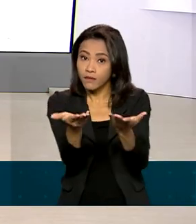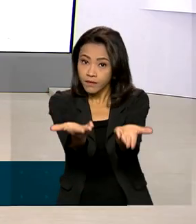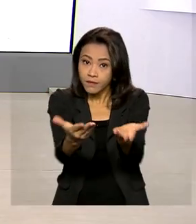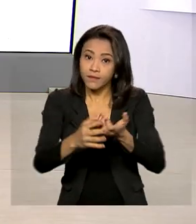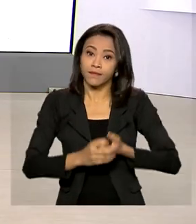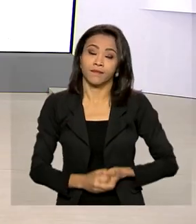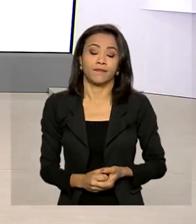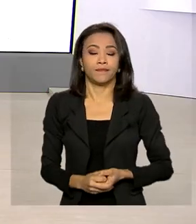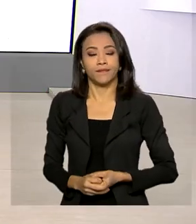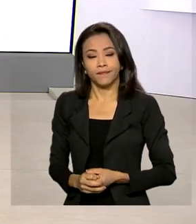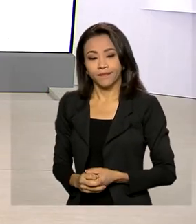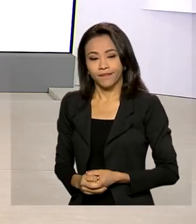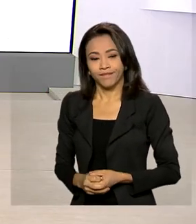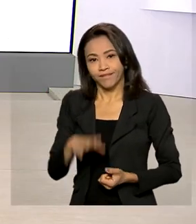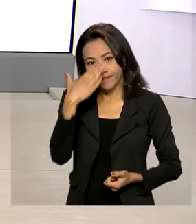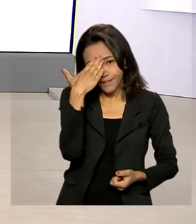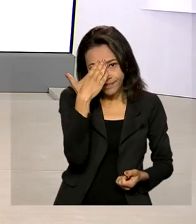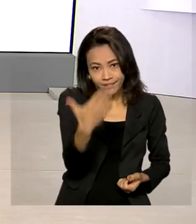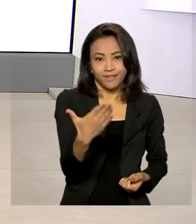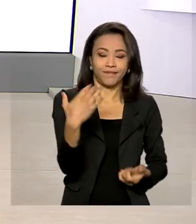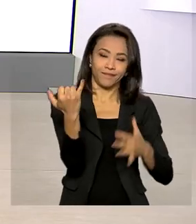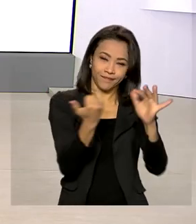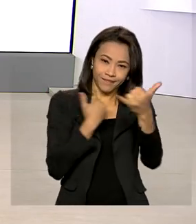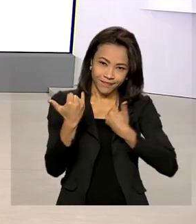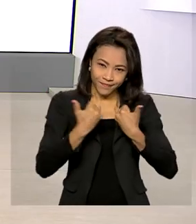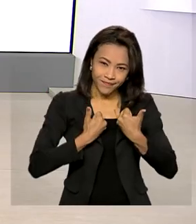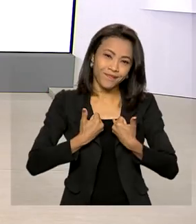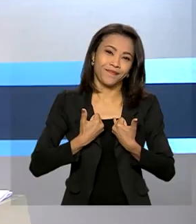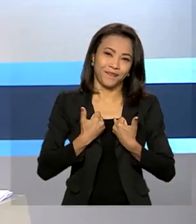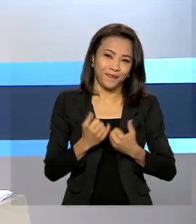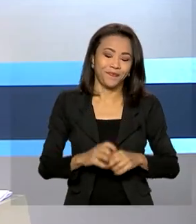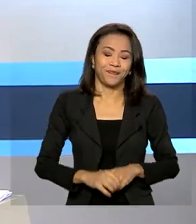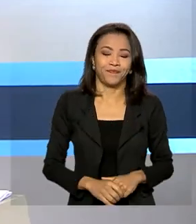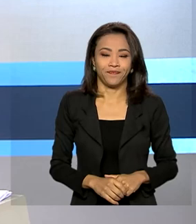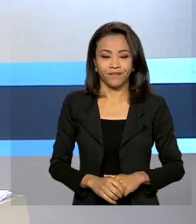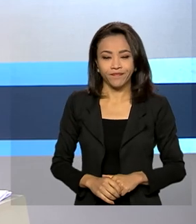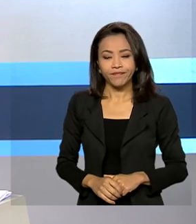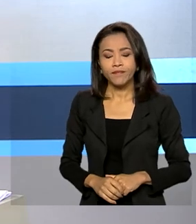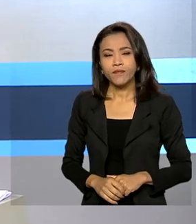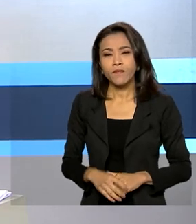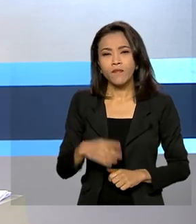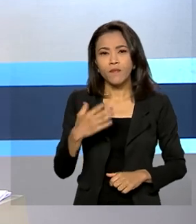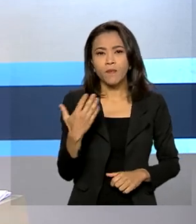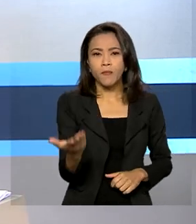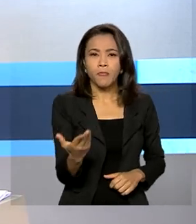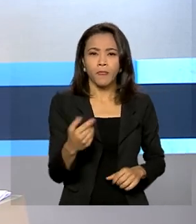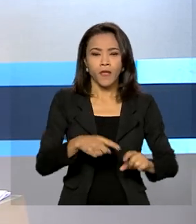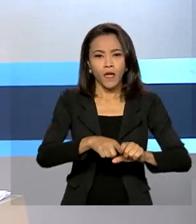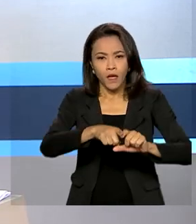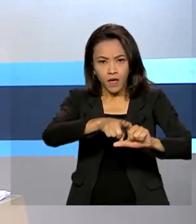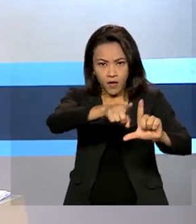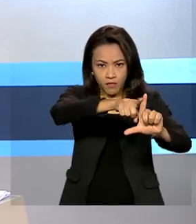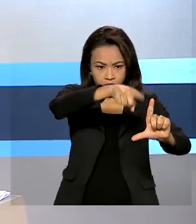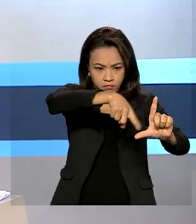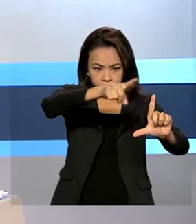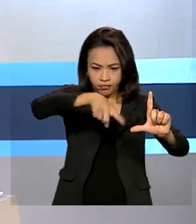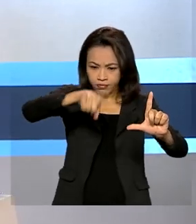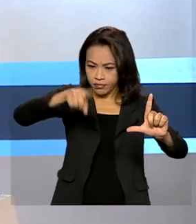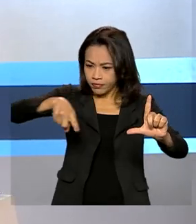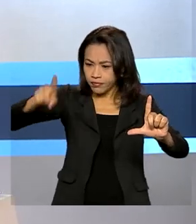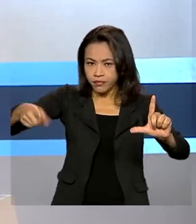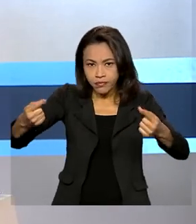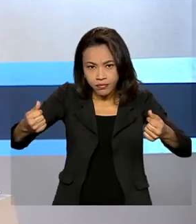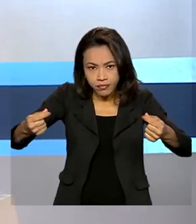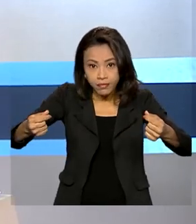você aí no estúdio. Obrigada pelas informações, Érica. E a projeção do mercado financeiro é uma